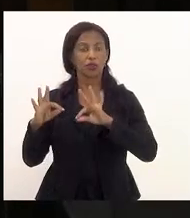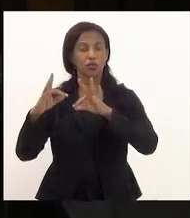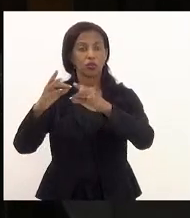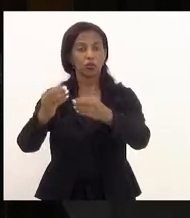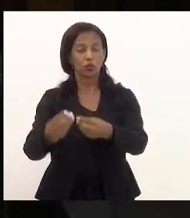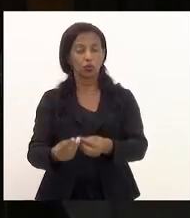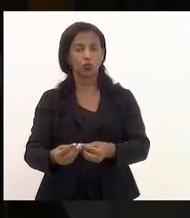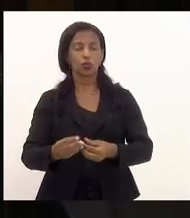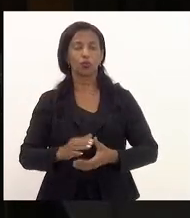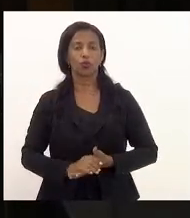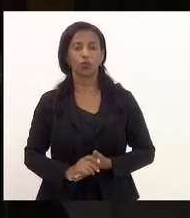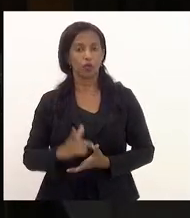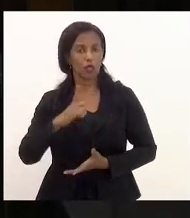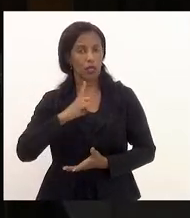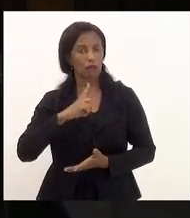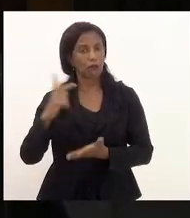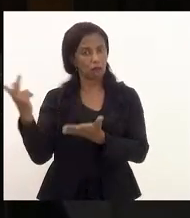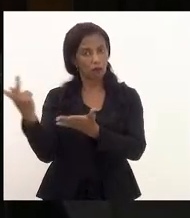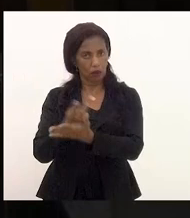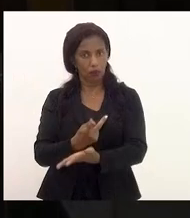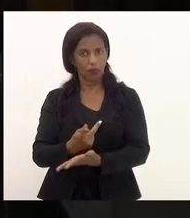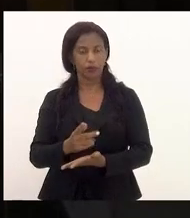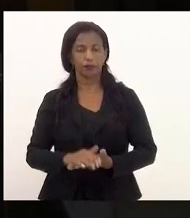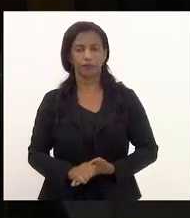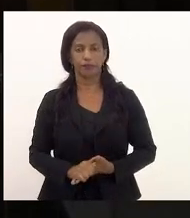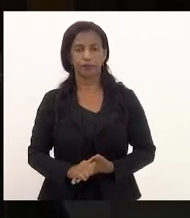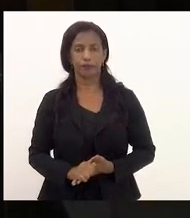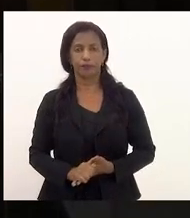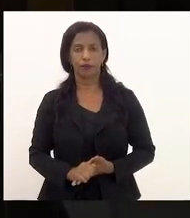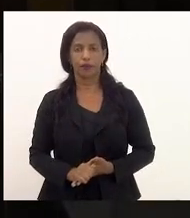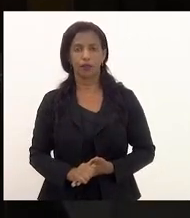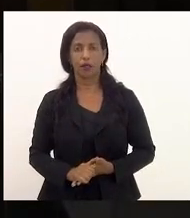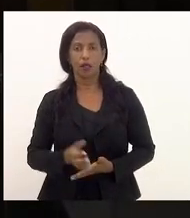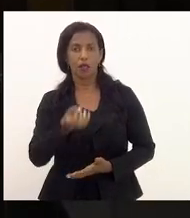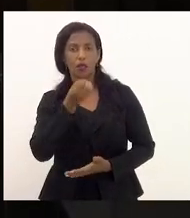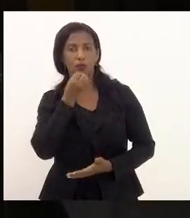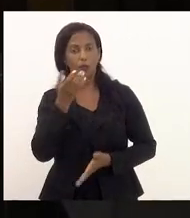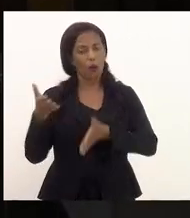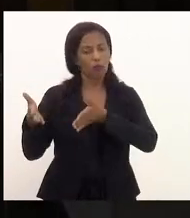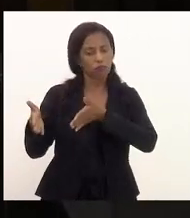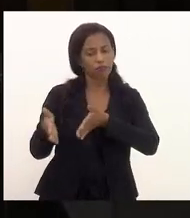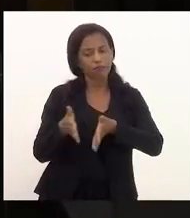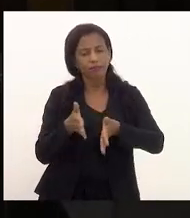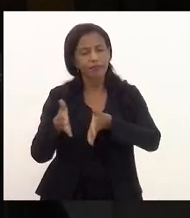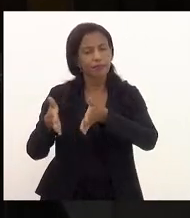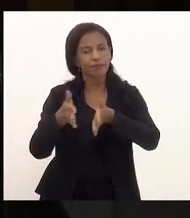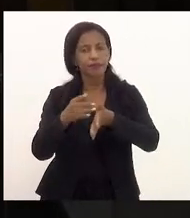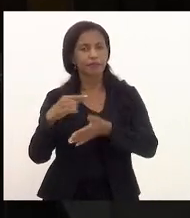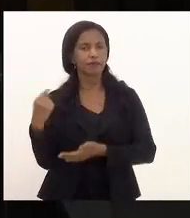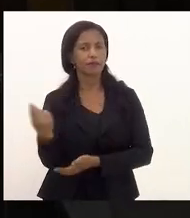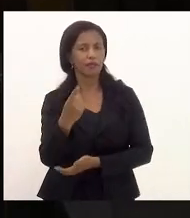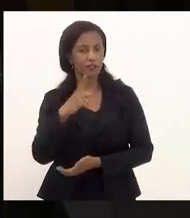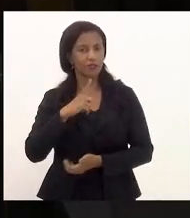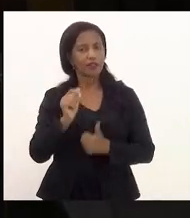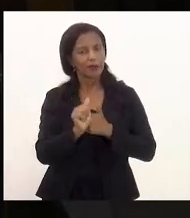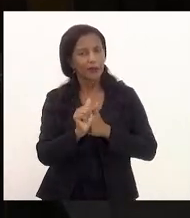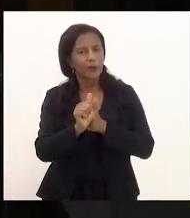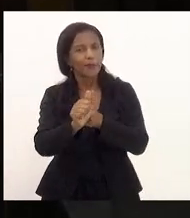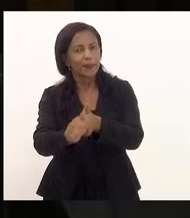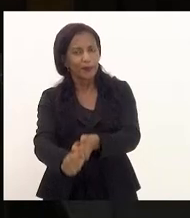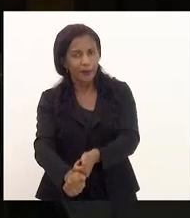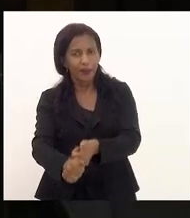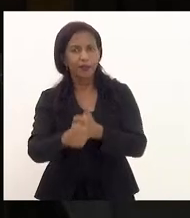tem ocorrido e do bom êxito e o bom caminho que a gente tem percorrido,